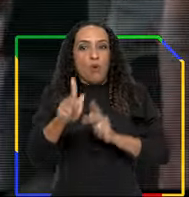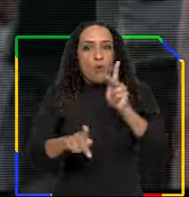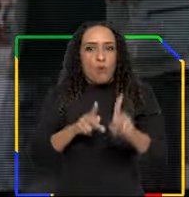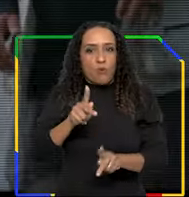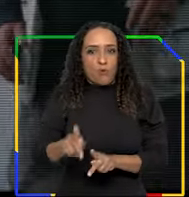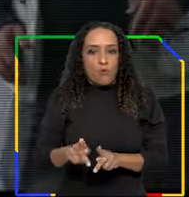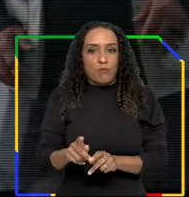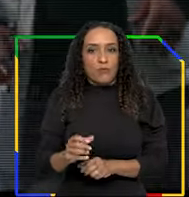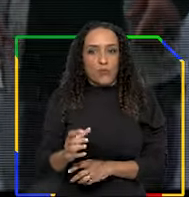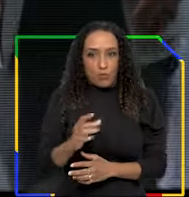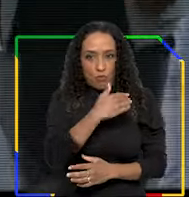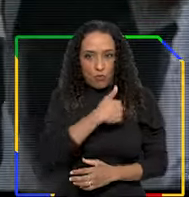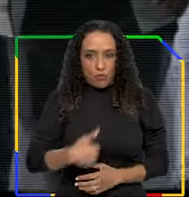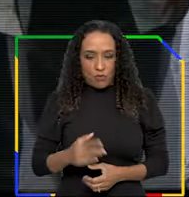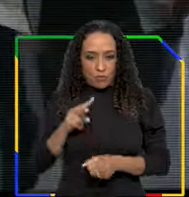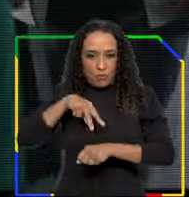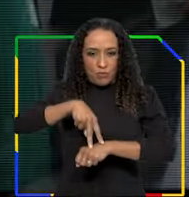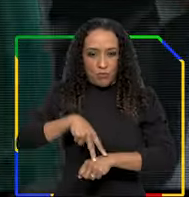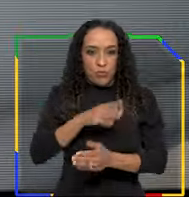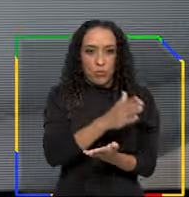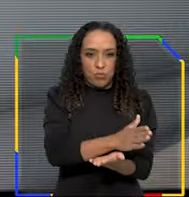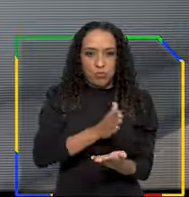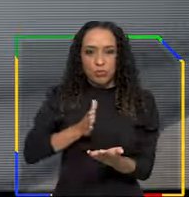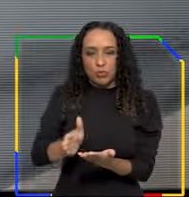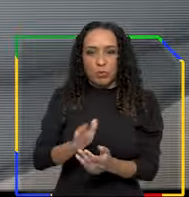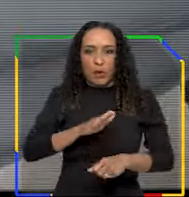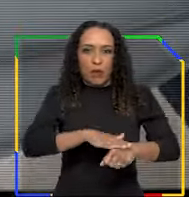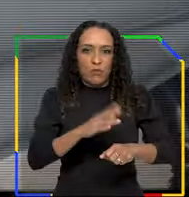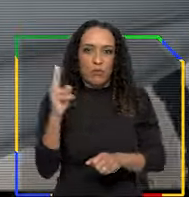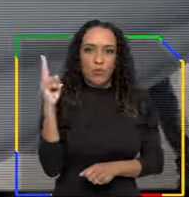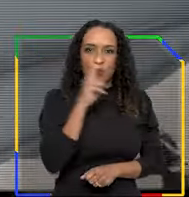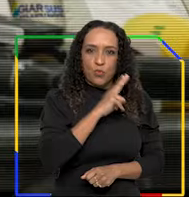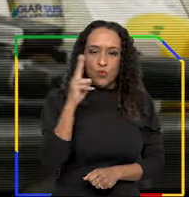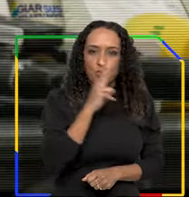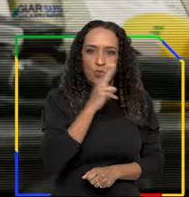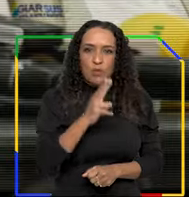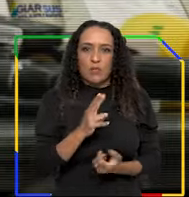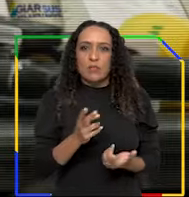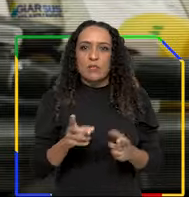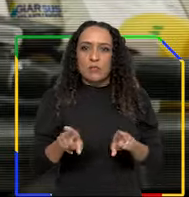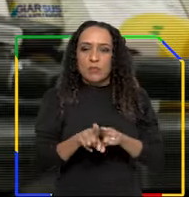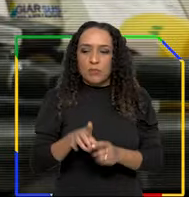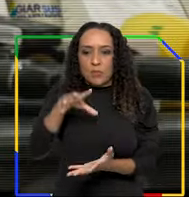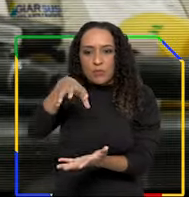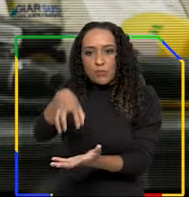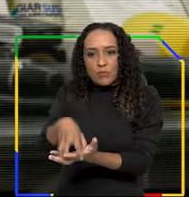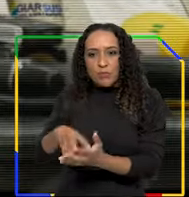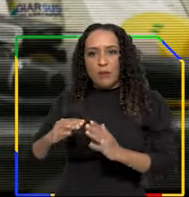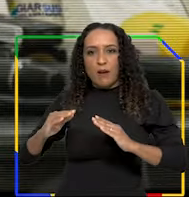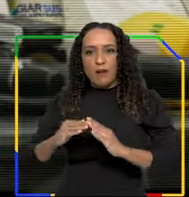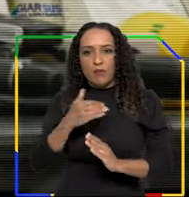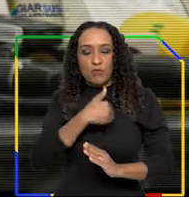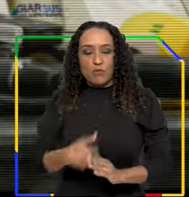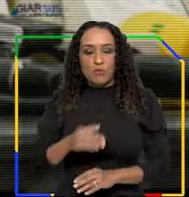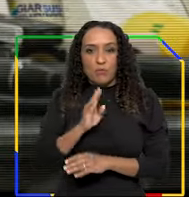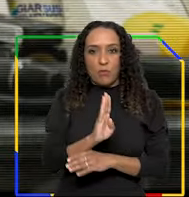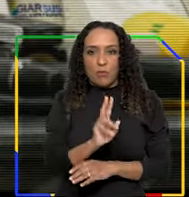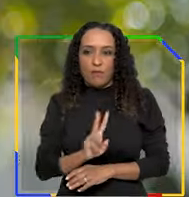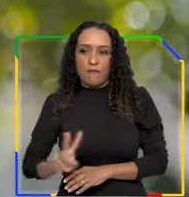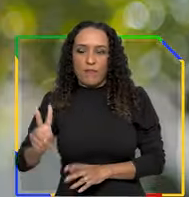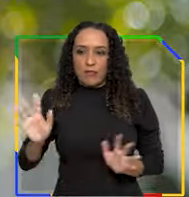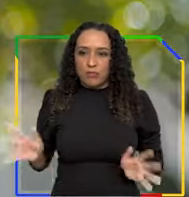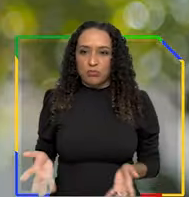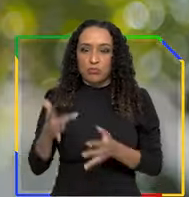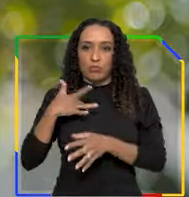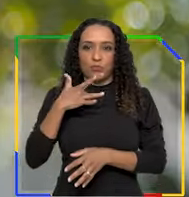prontamente, atuando em duas frentes. Realizamos ações emergenciais e instalamos a Casa de Governo em Boa Vista,